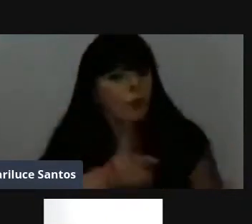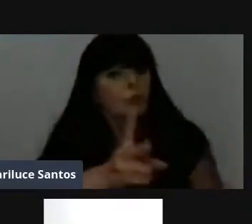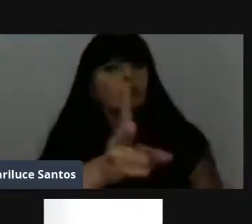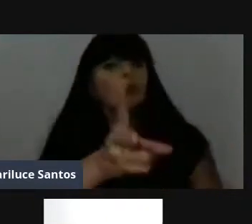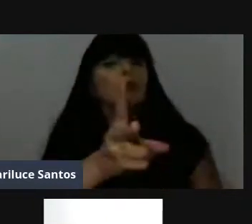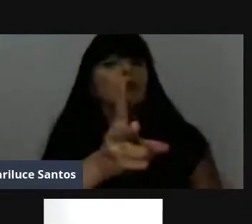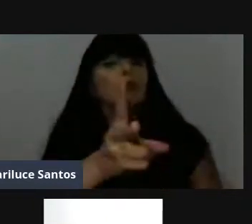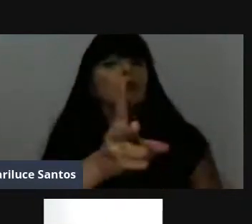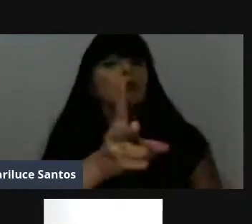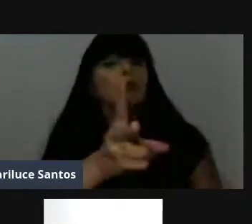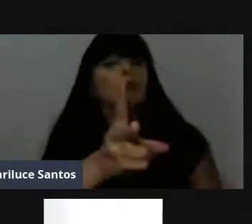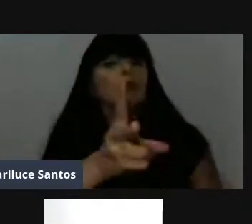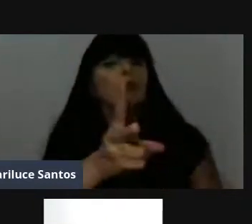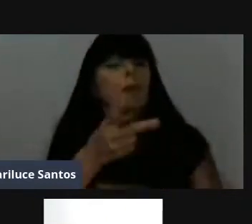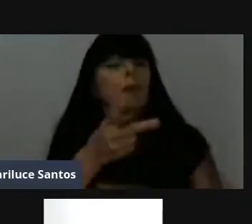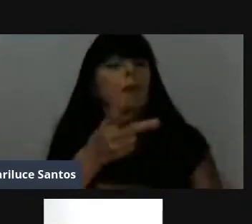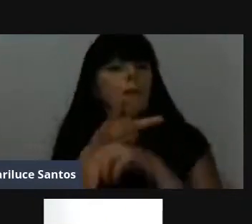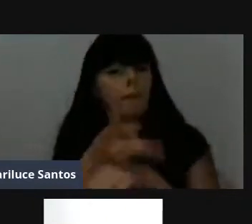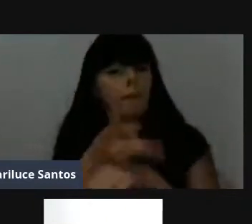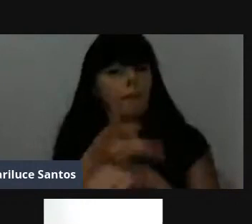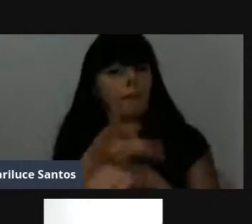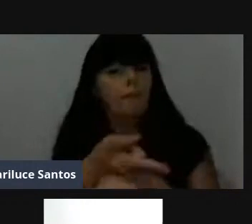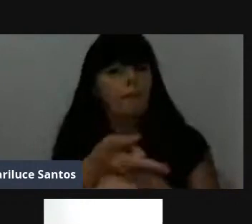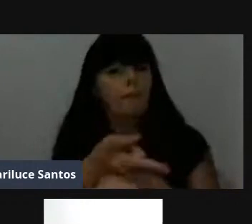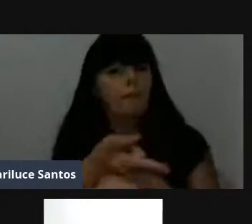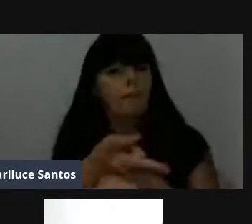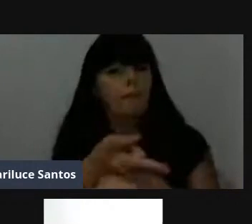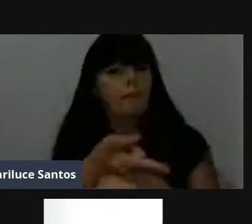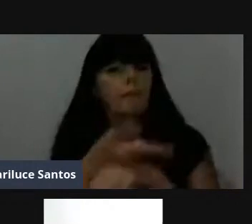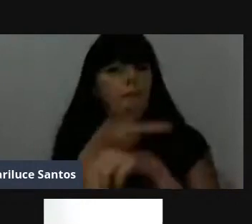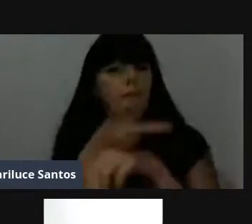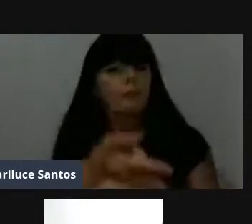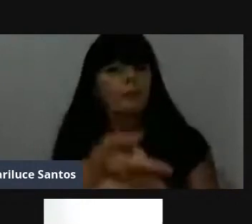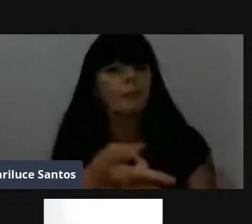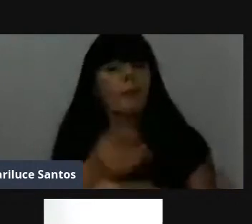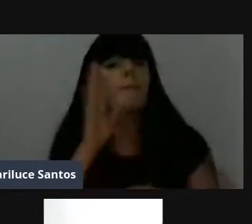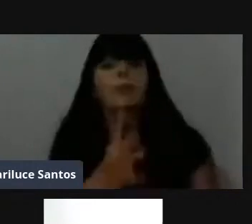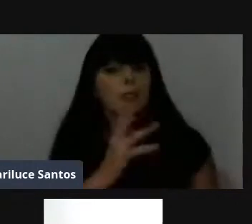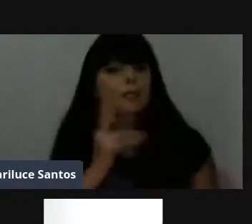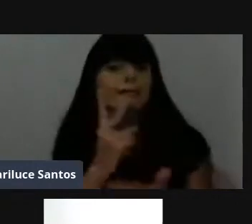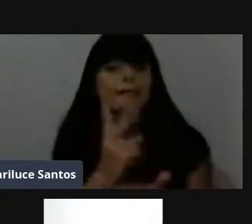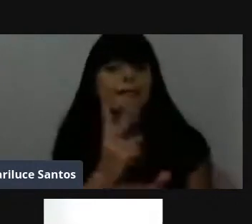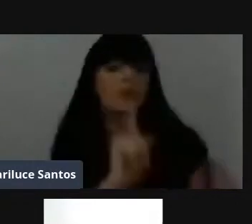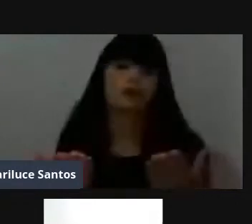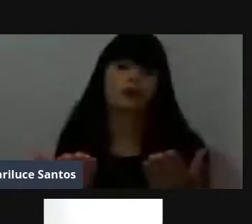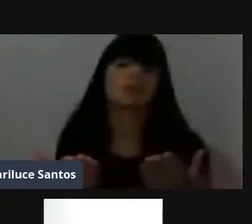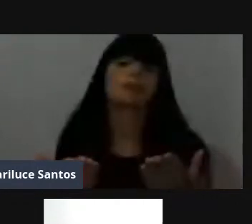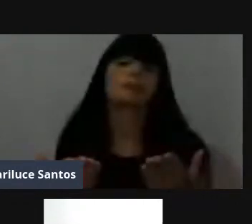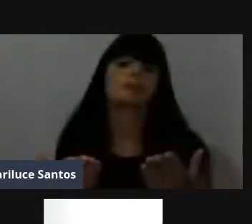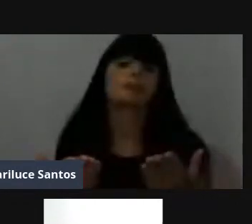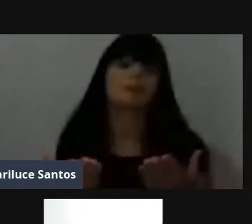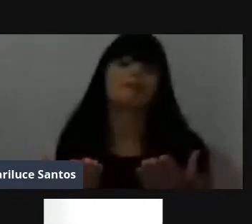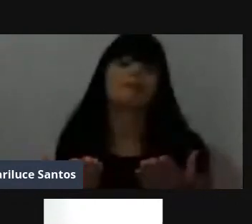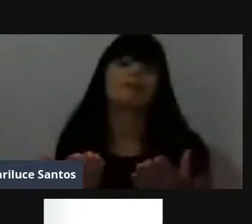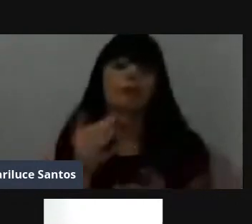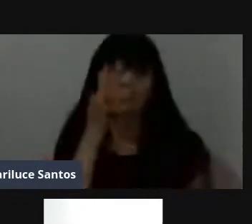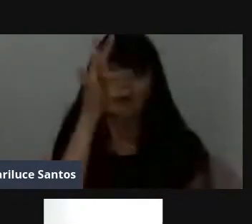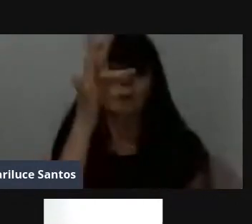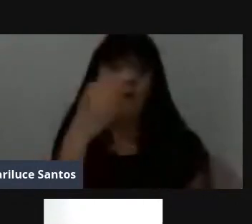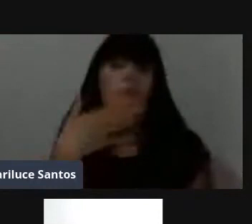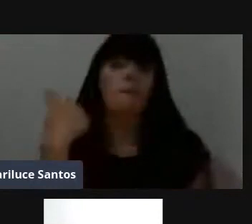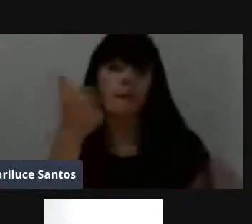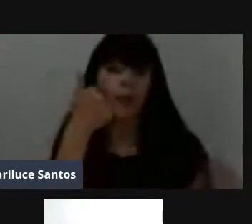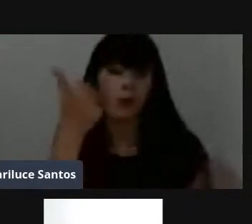buscando conhecimento cada vez mais para chegar aí onde eu cheguei, onde o Rafael chegou hoje, né, com certeza, educação